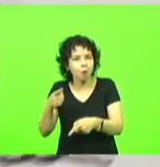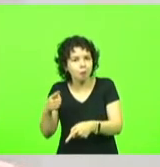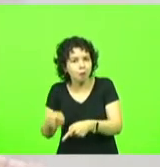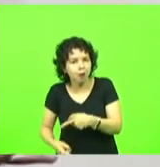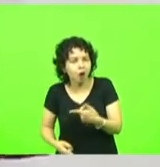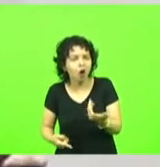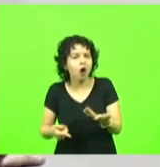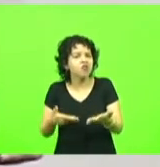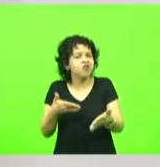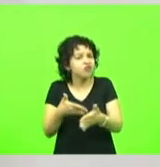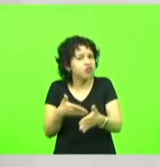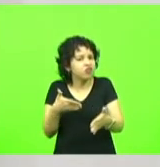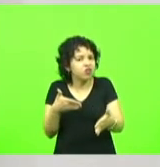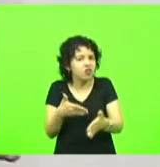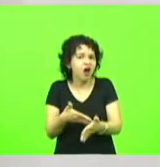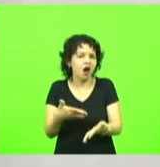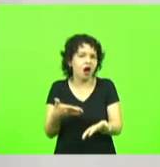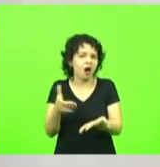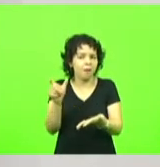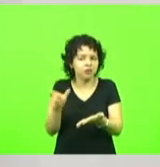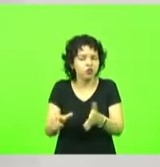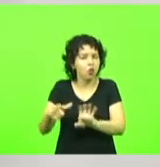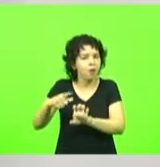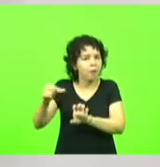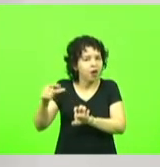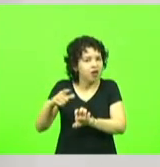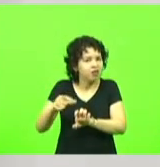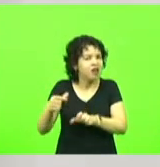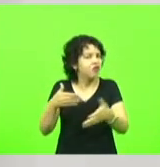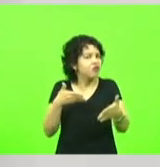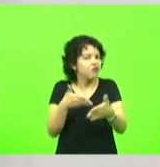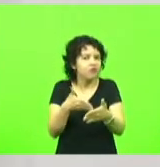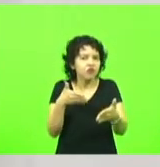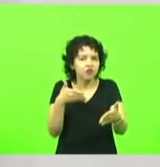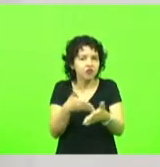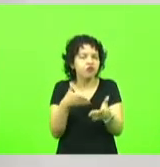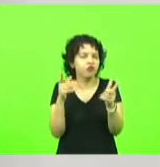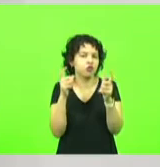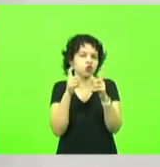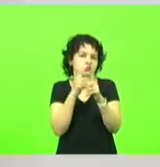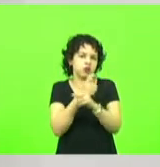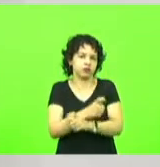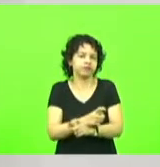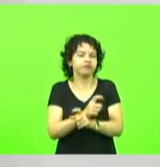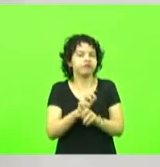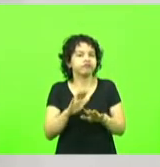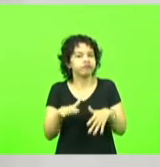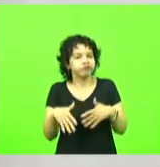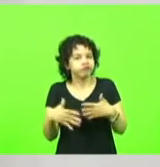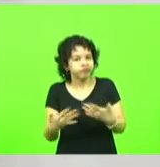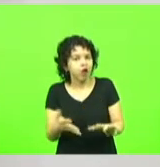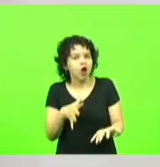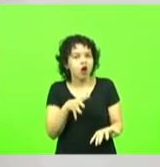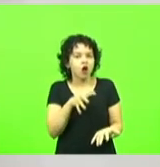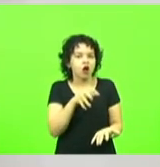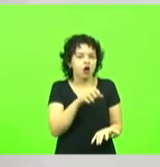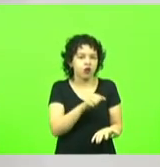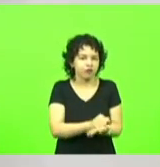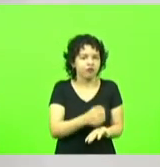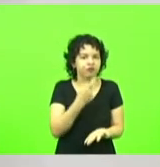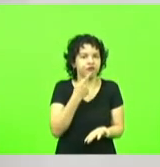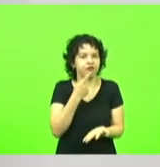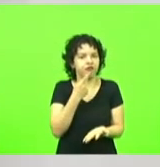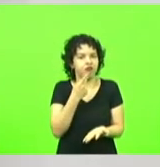fazer o bem no país tudo tem dificuldade então queria fazer esse registro dizer da